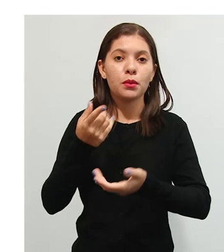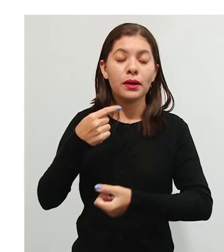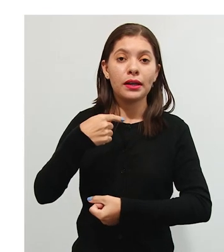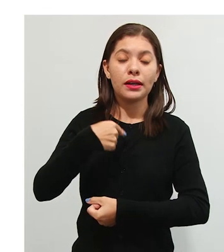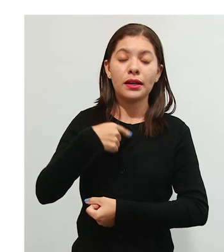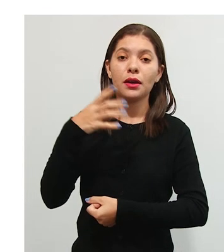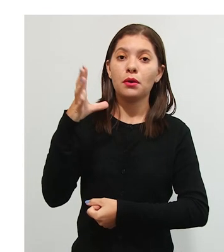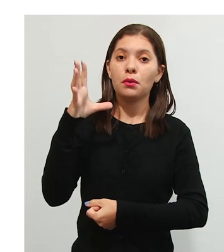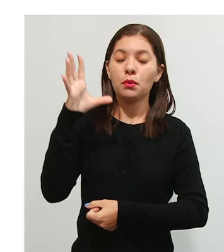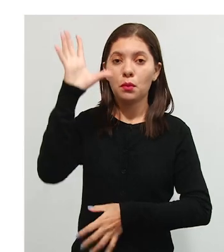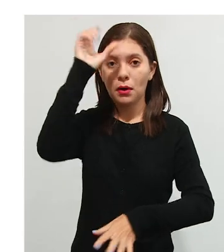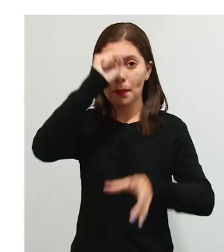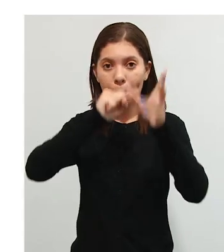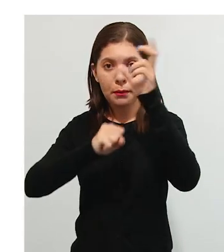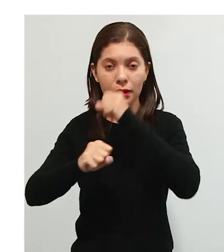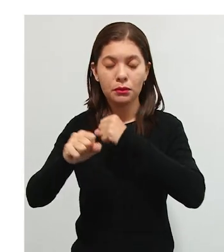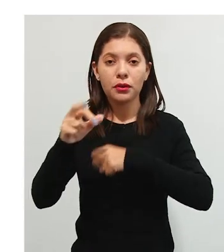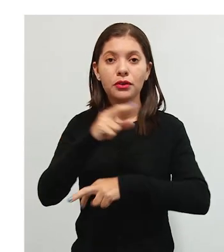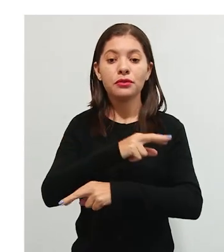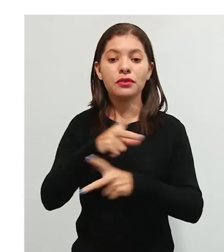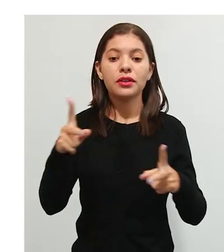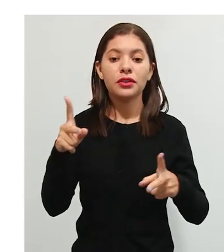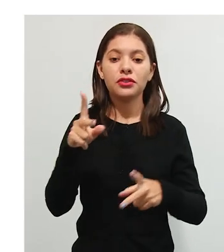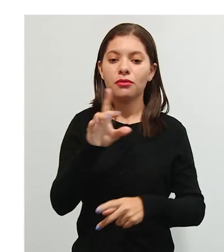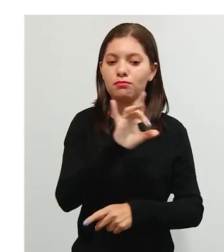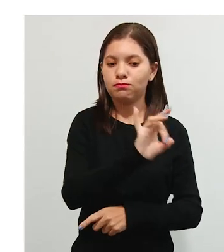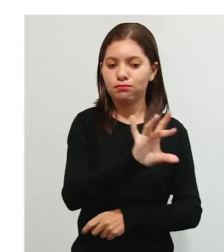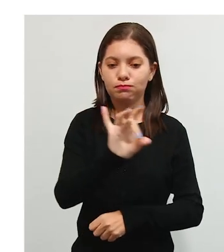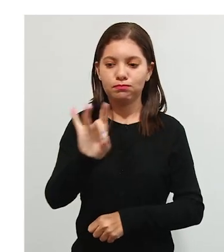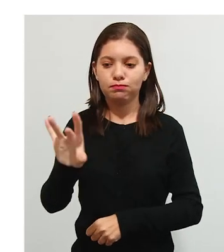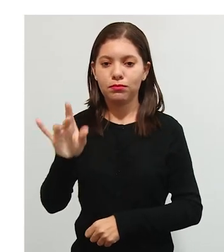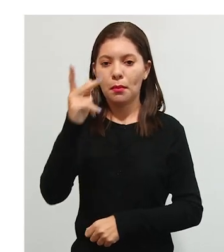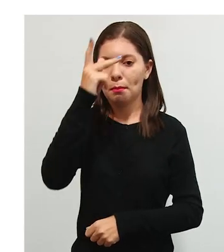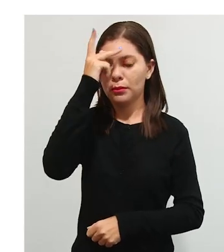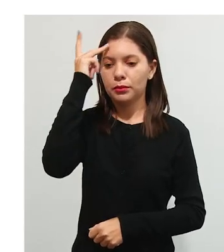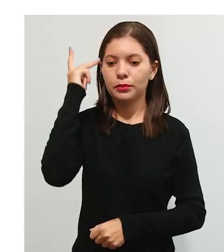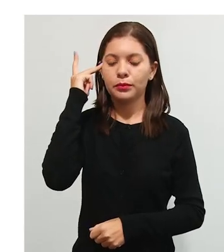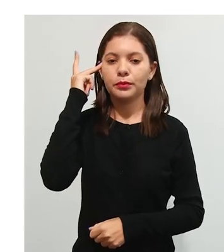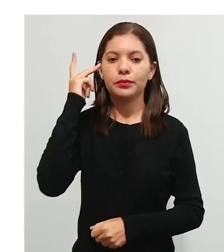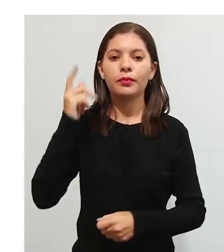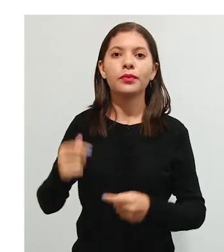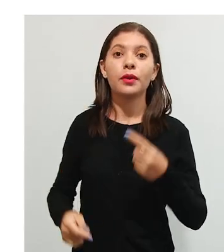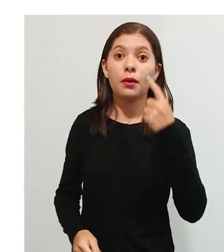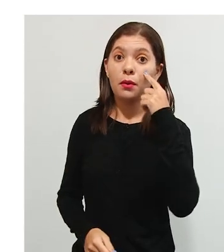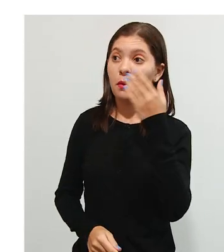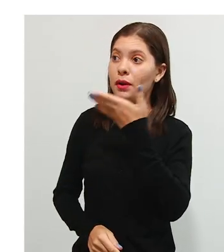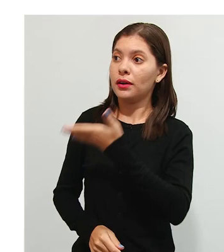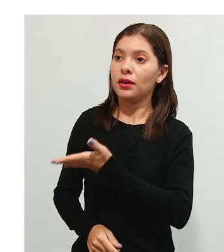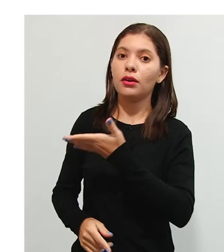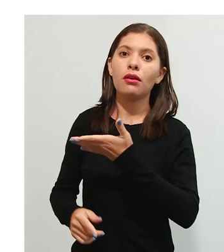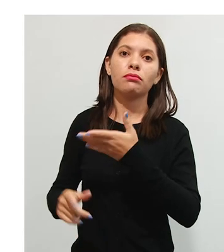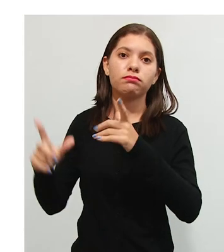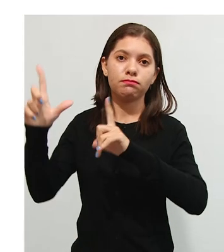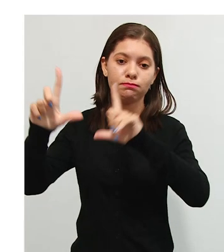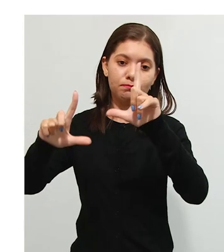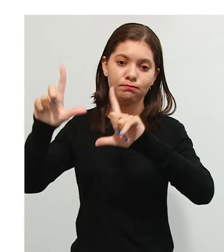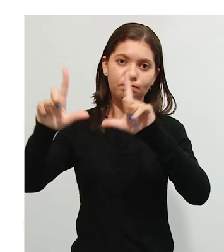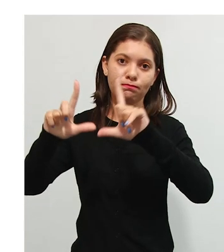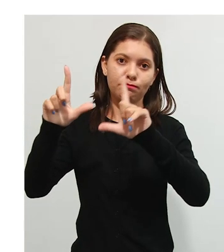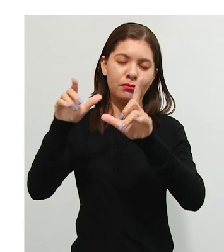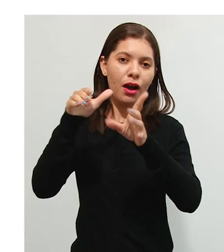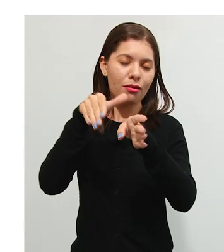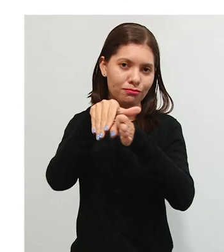é diferente de uma pessoa para outra. E aqui a gente trouxe também uma sugestão de leitura